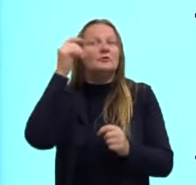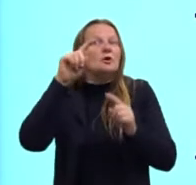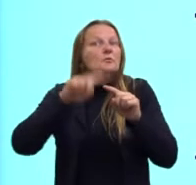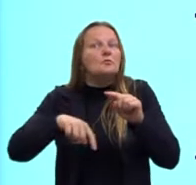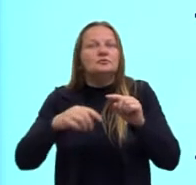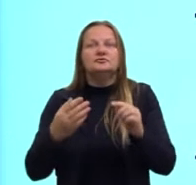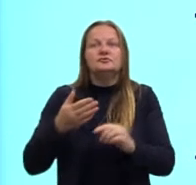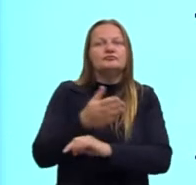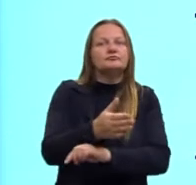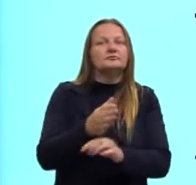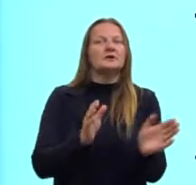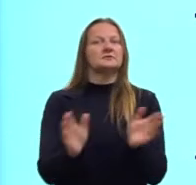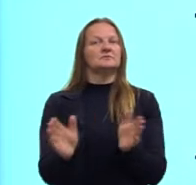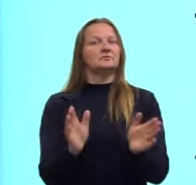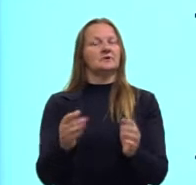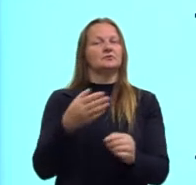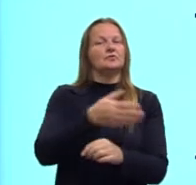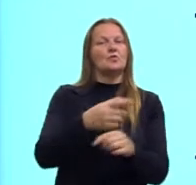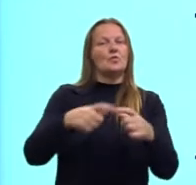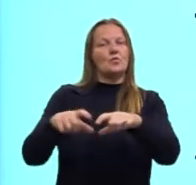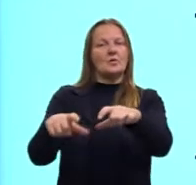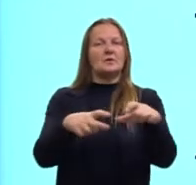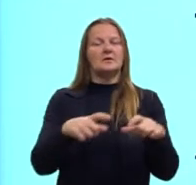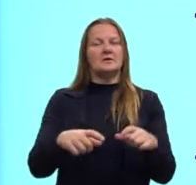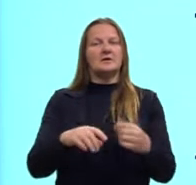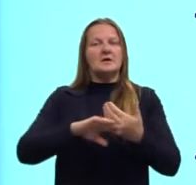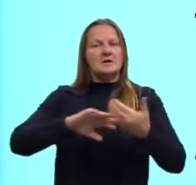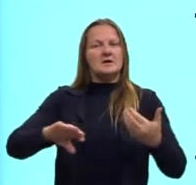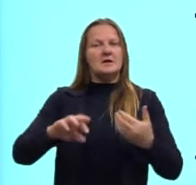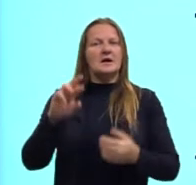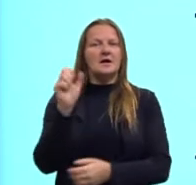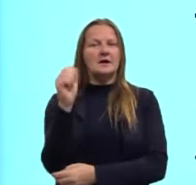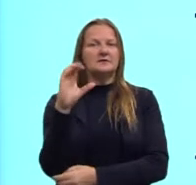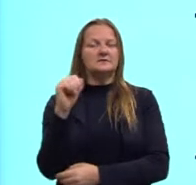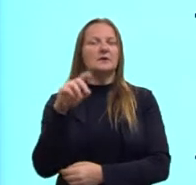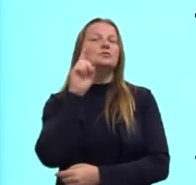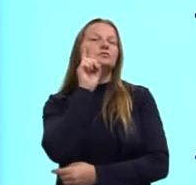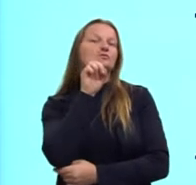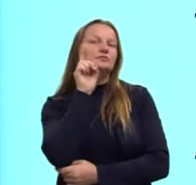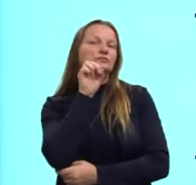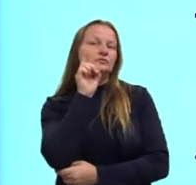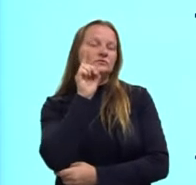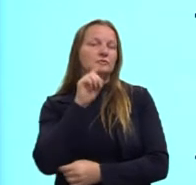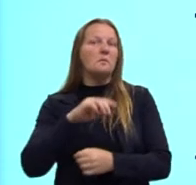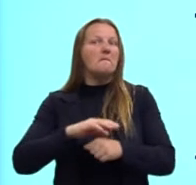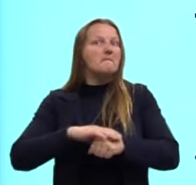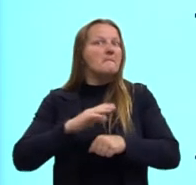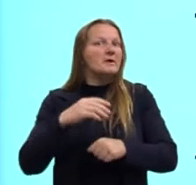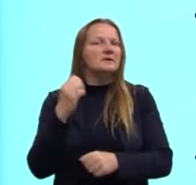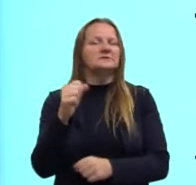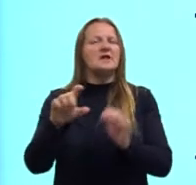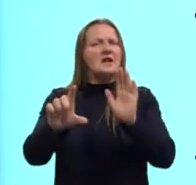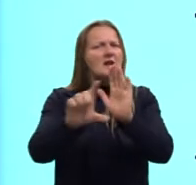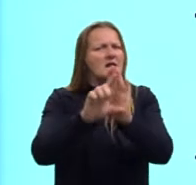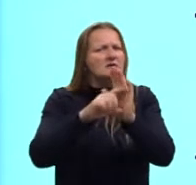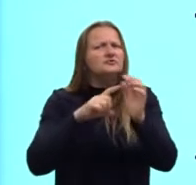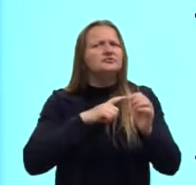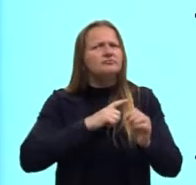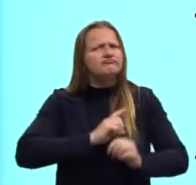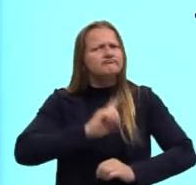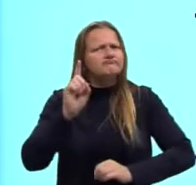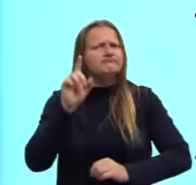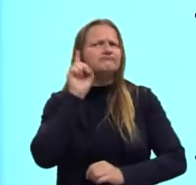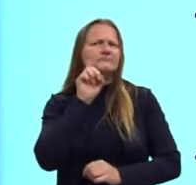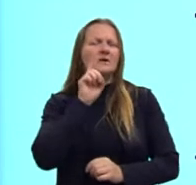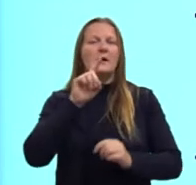serviços. A gente vai falar principalmente da segregação racial. Nos Estados Unidos, então, tinham leis lá que não